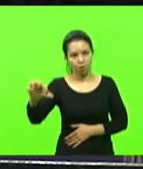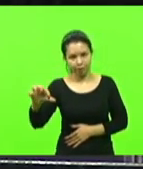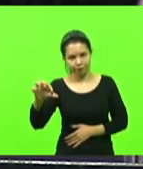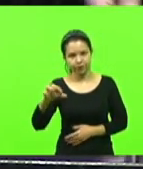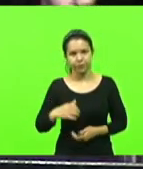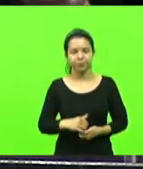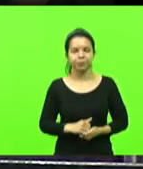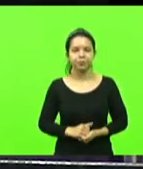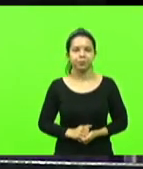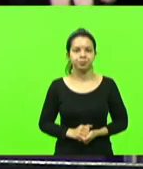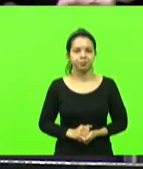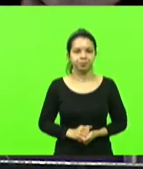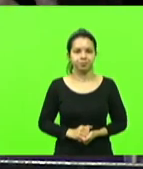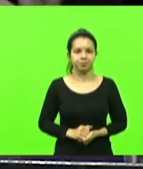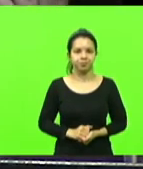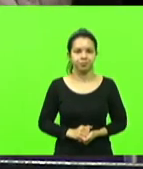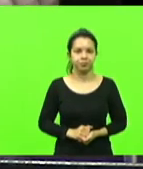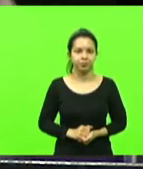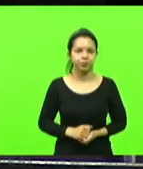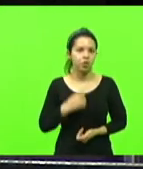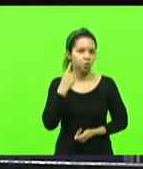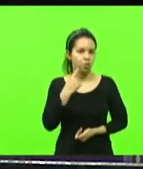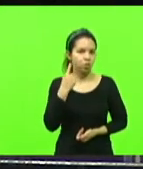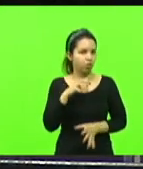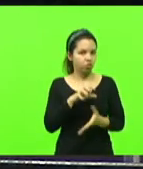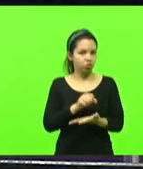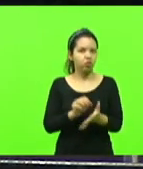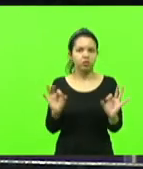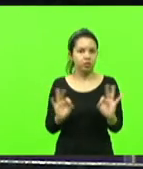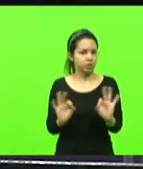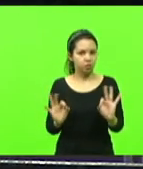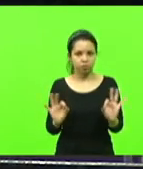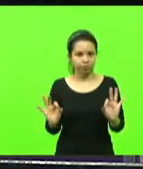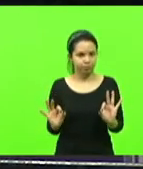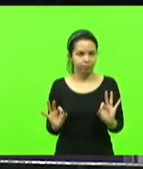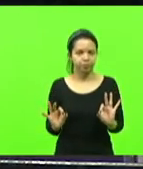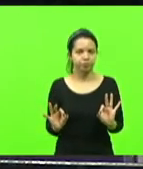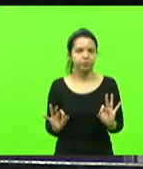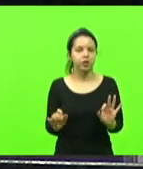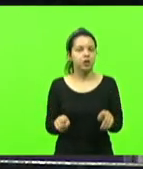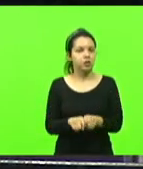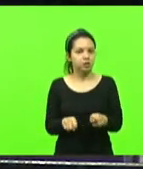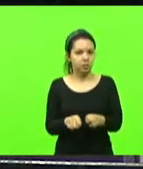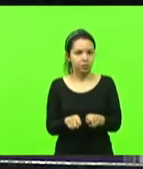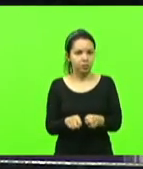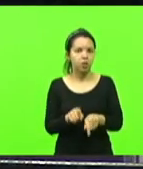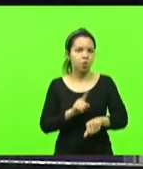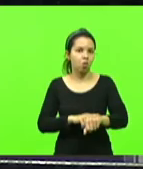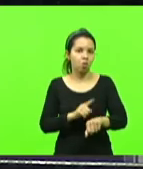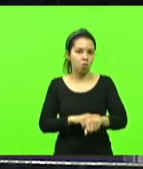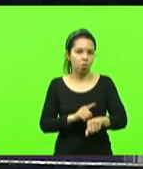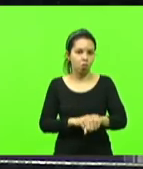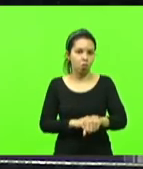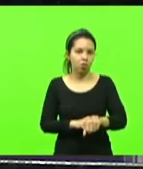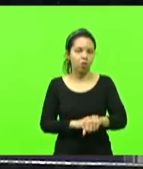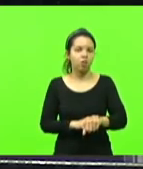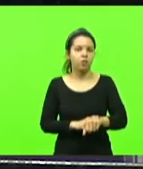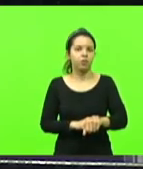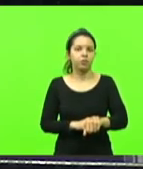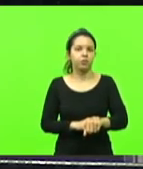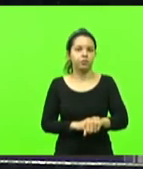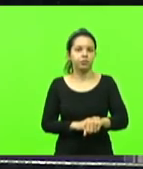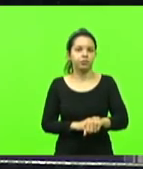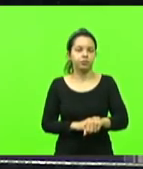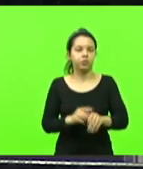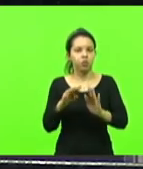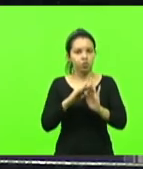Não havendo mais oradores inscritos e também terminado com o nosso a